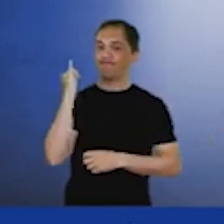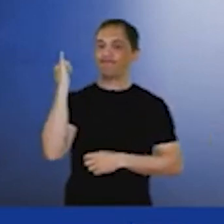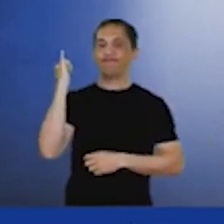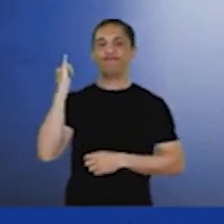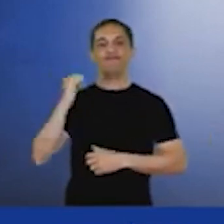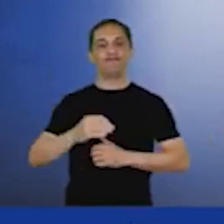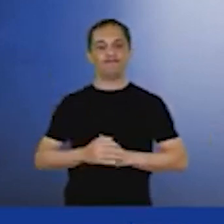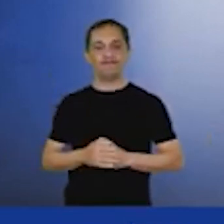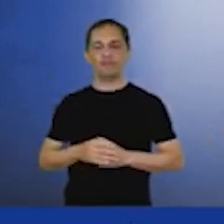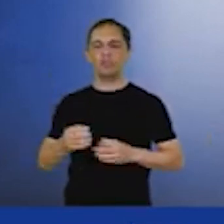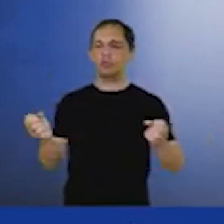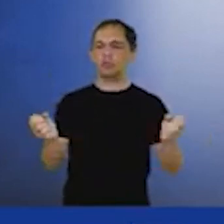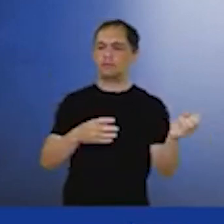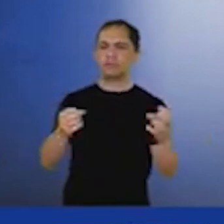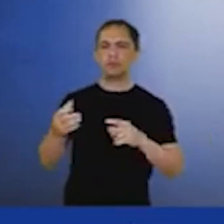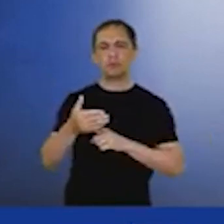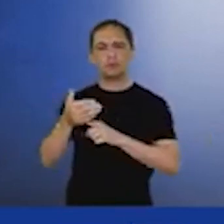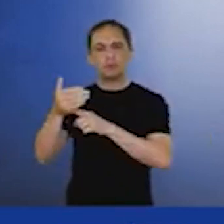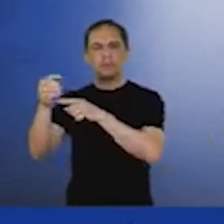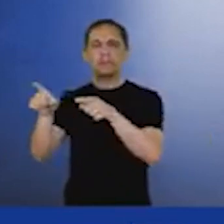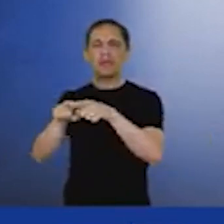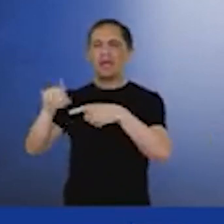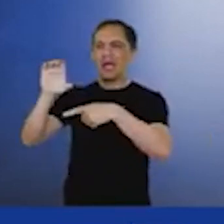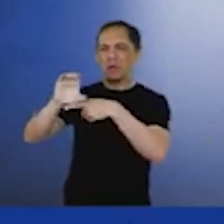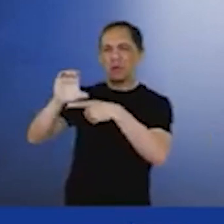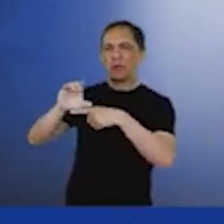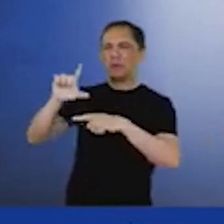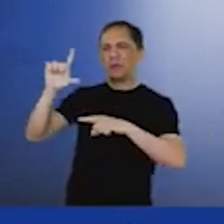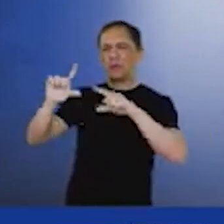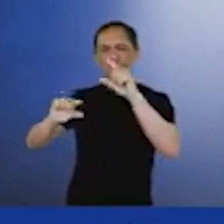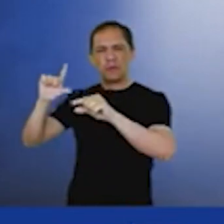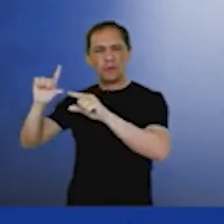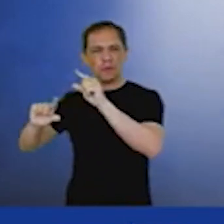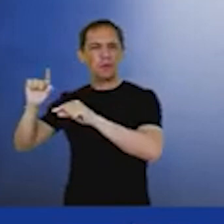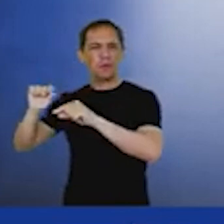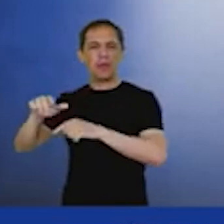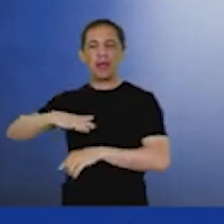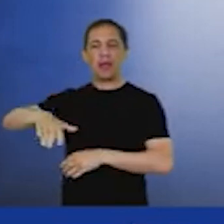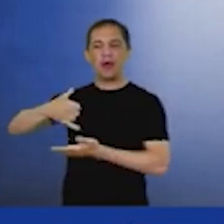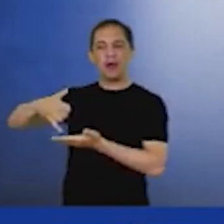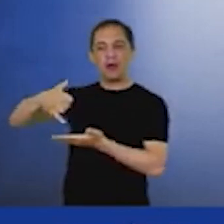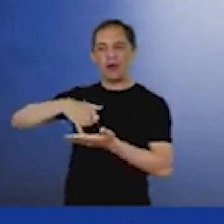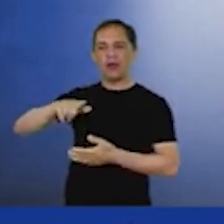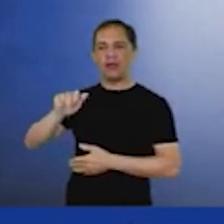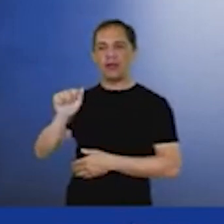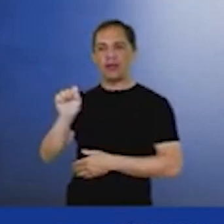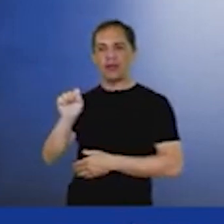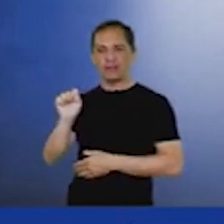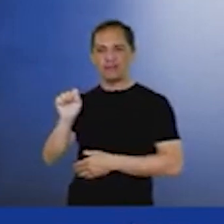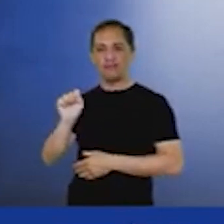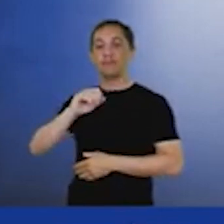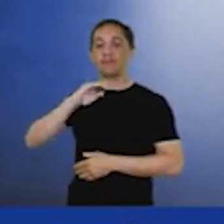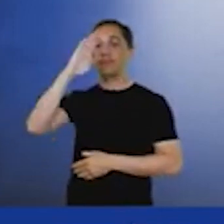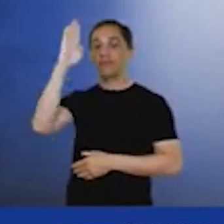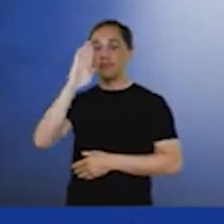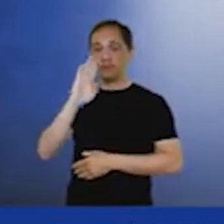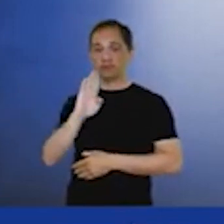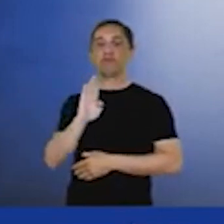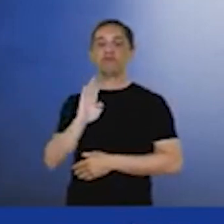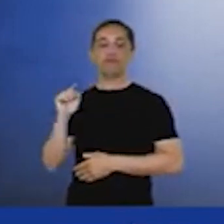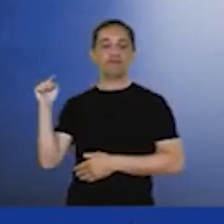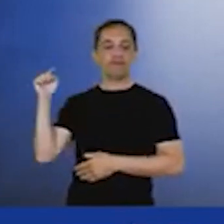inovações tecnológicas e descarbonização no setor de óleo e gás. O Brasil veio com estande aqui para a COP27